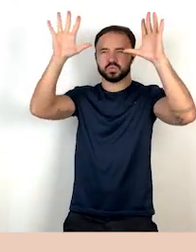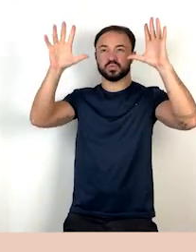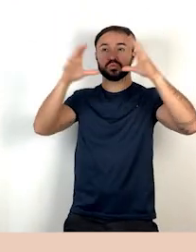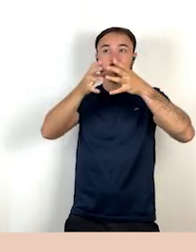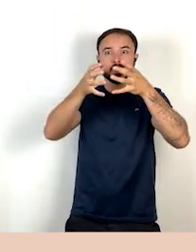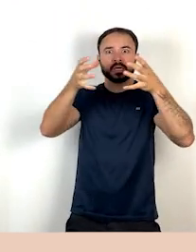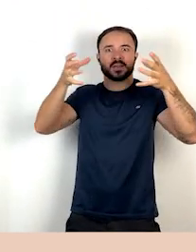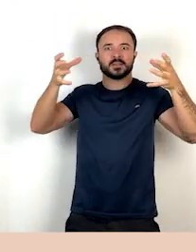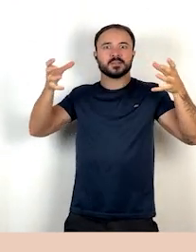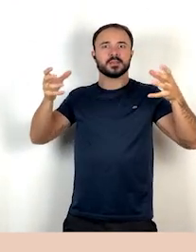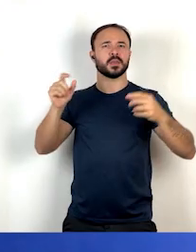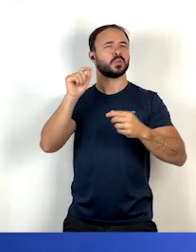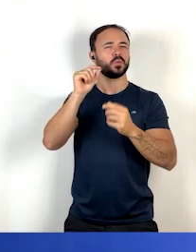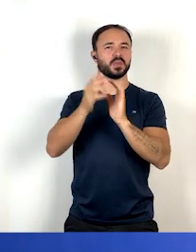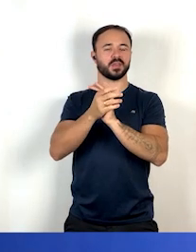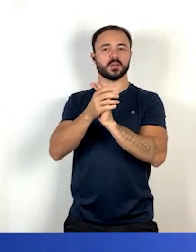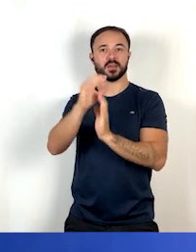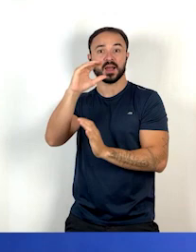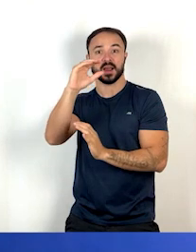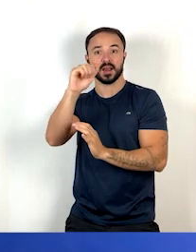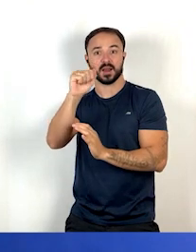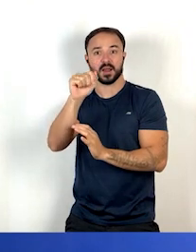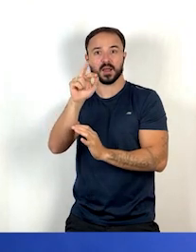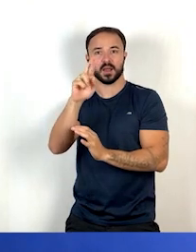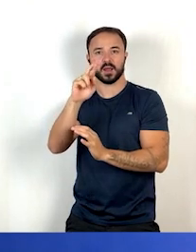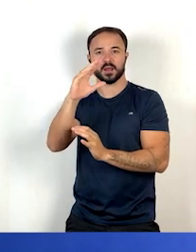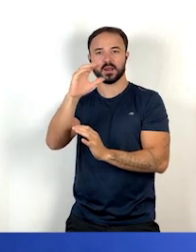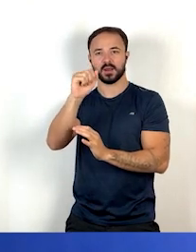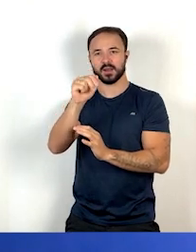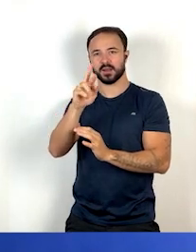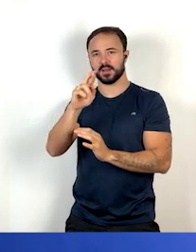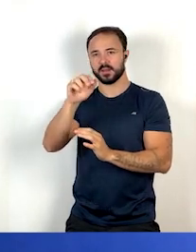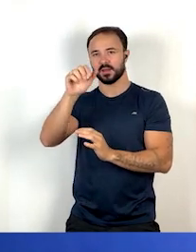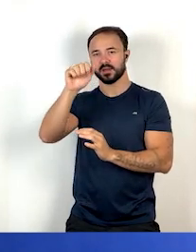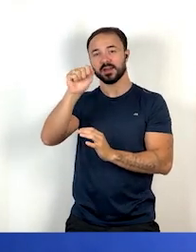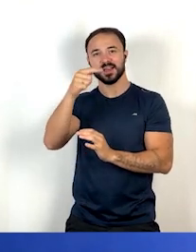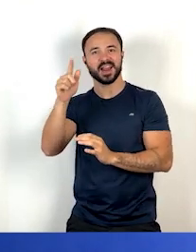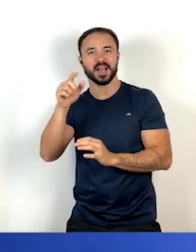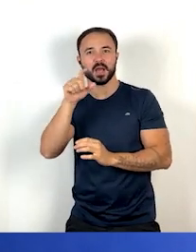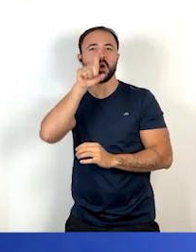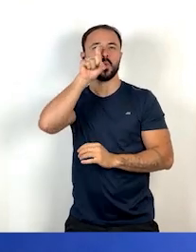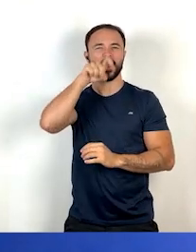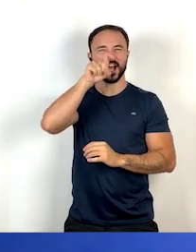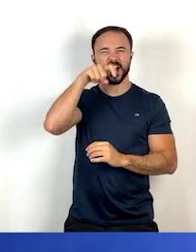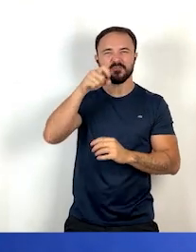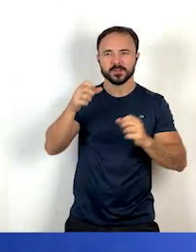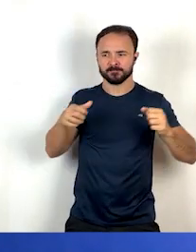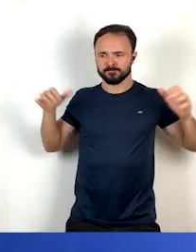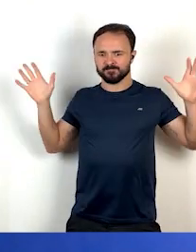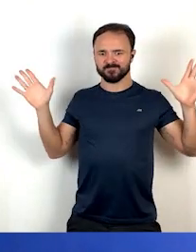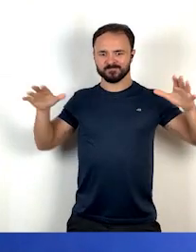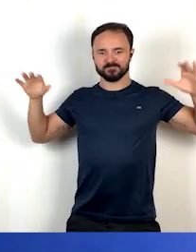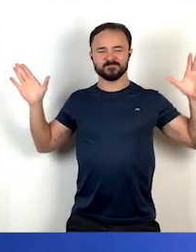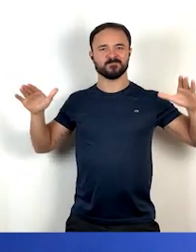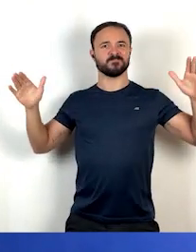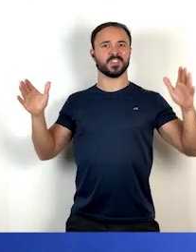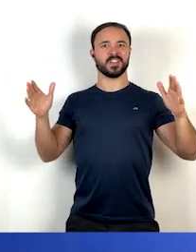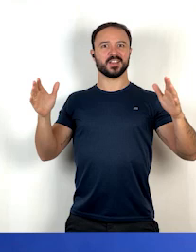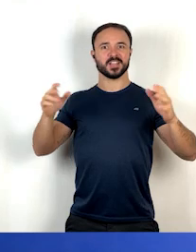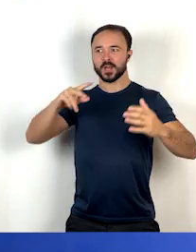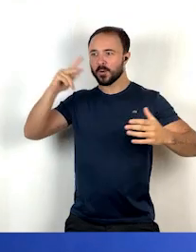crescendo, crescendo. Digo que era um carcará de asas enormes. O pássaro